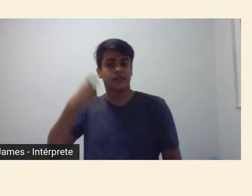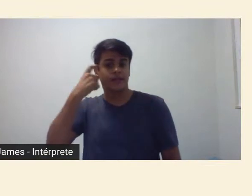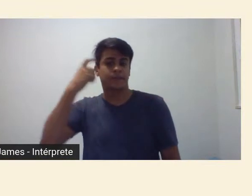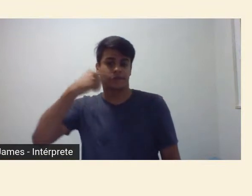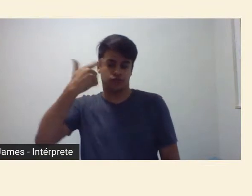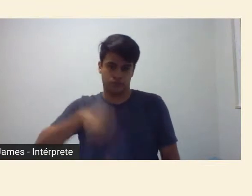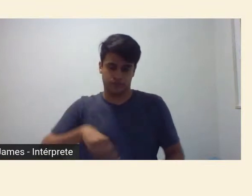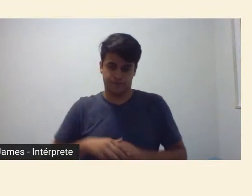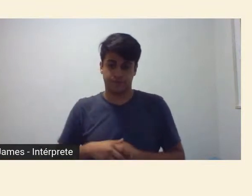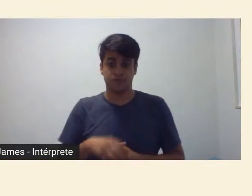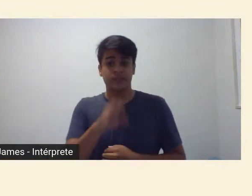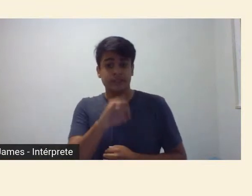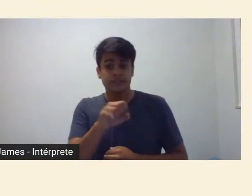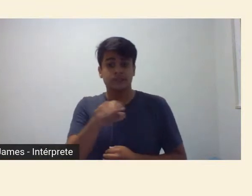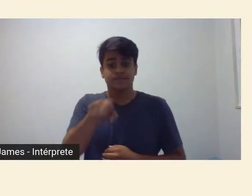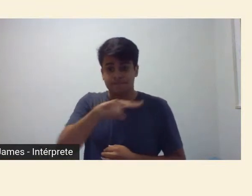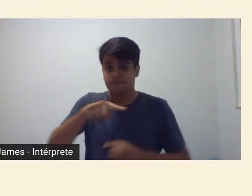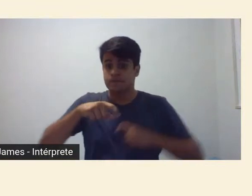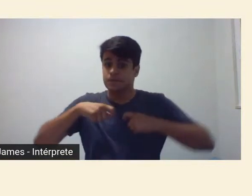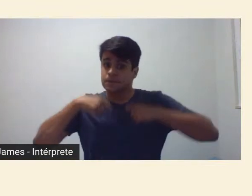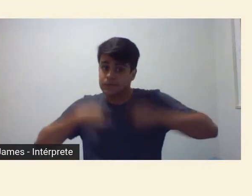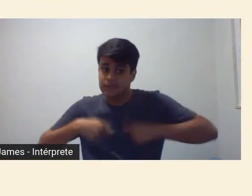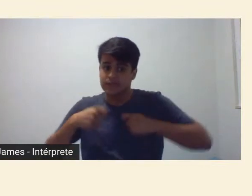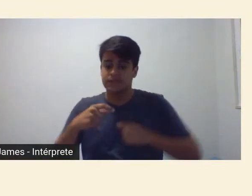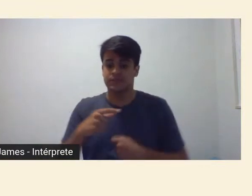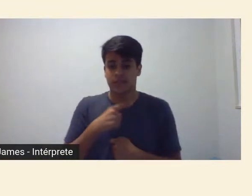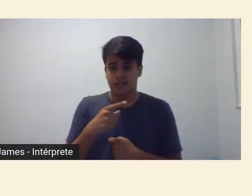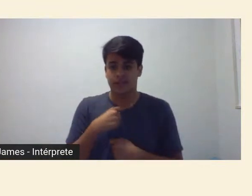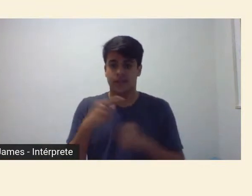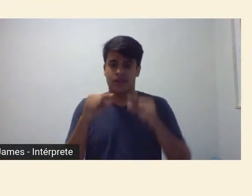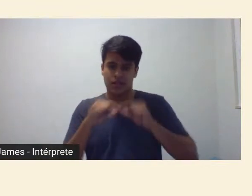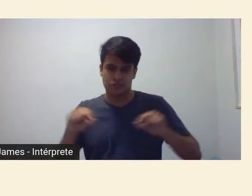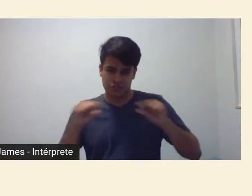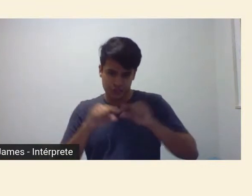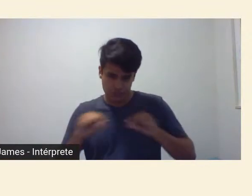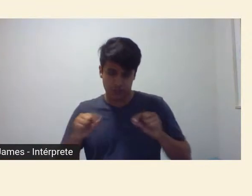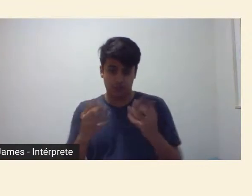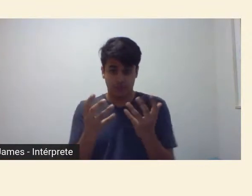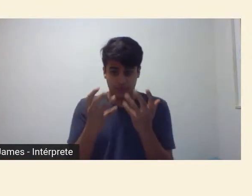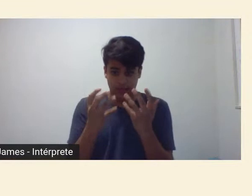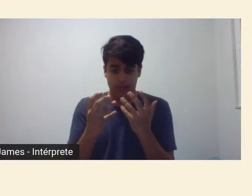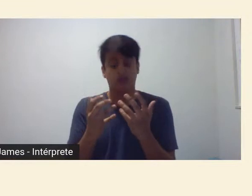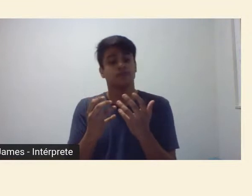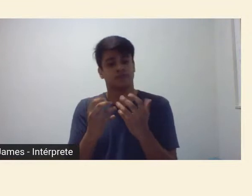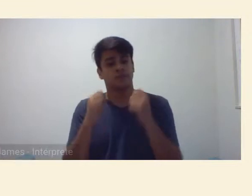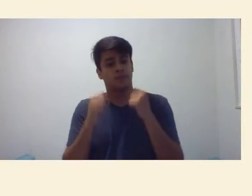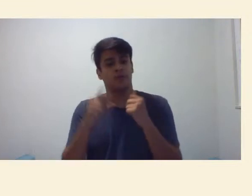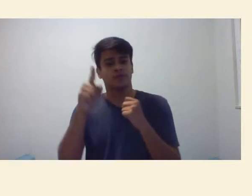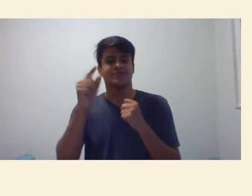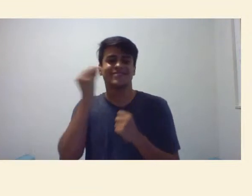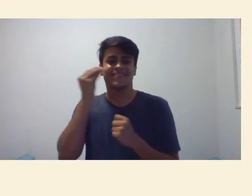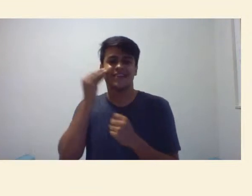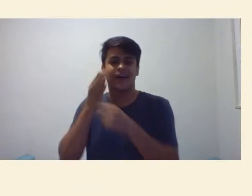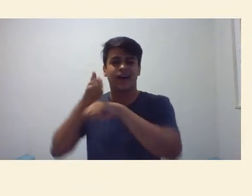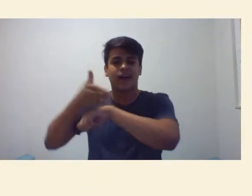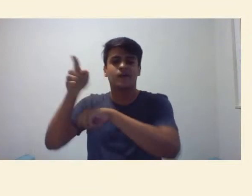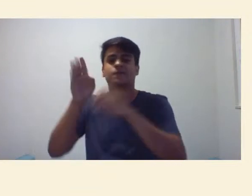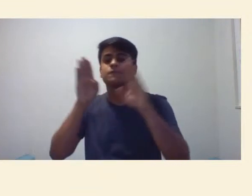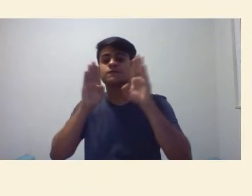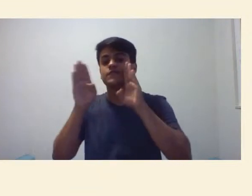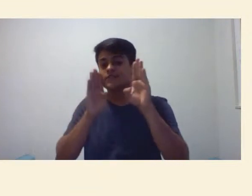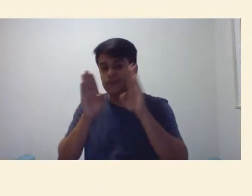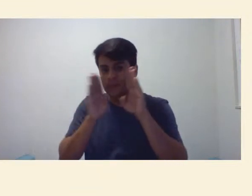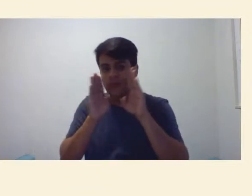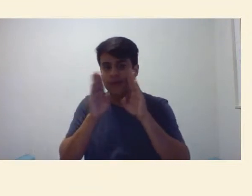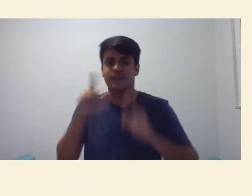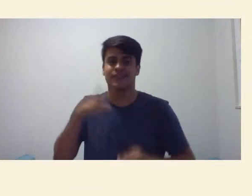necessitar acompanhar o encontro por meio de legendas, por favor, acesse a transmissão via Facebook, pelas páginas